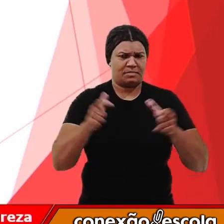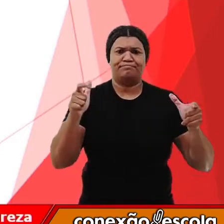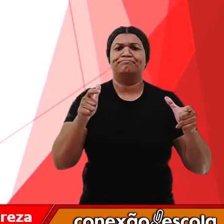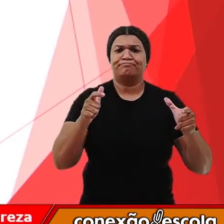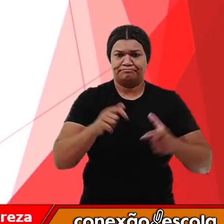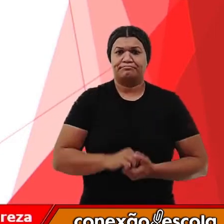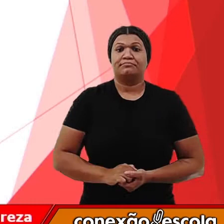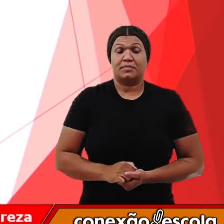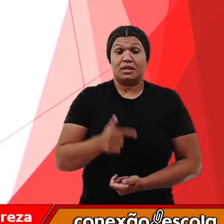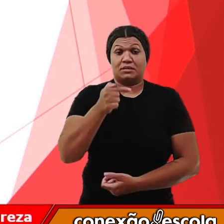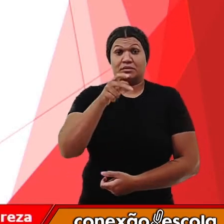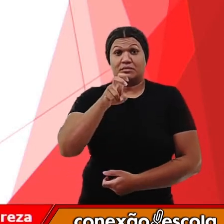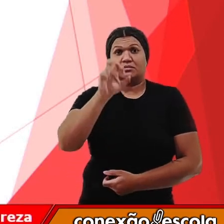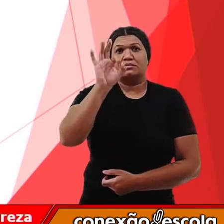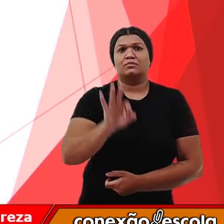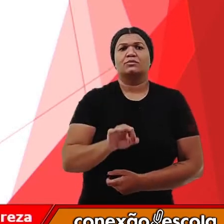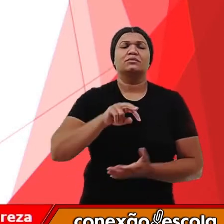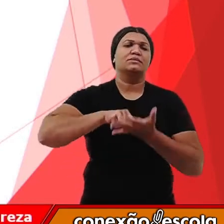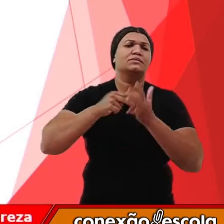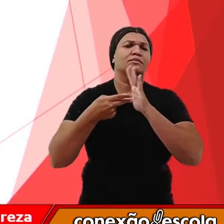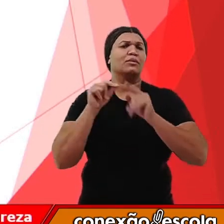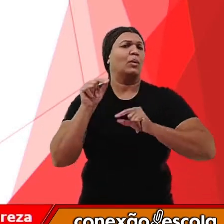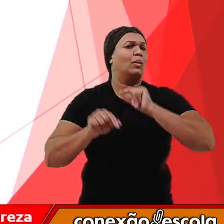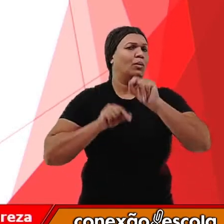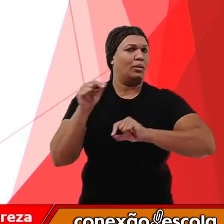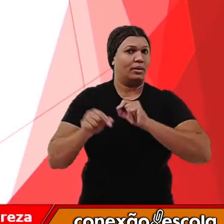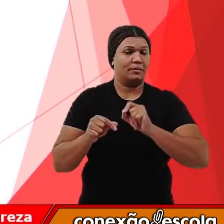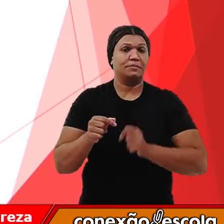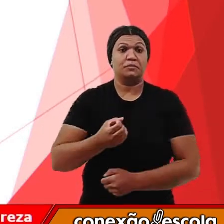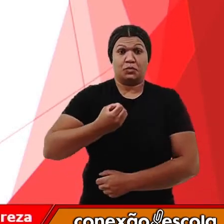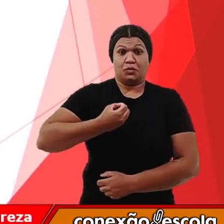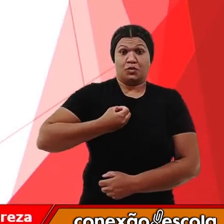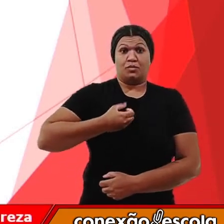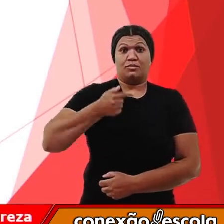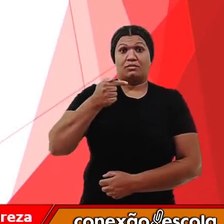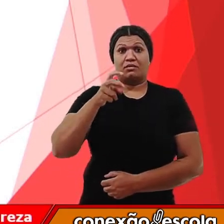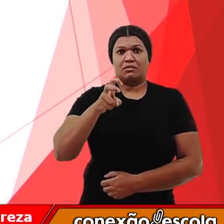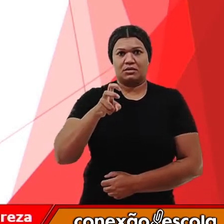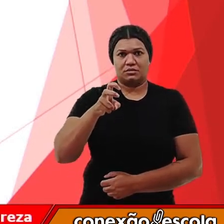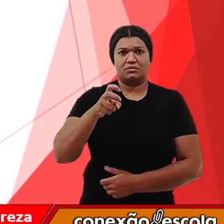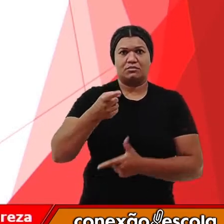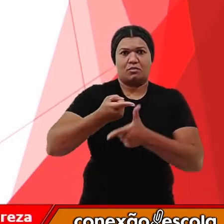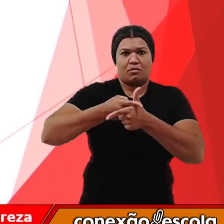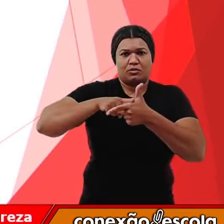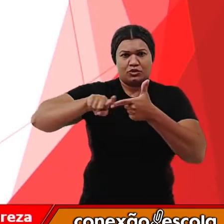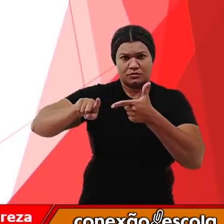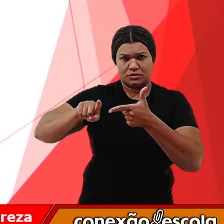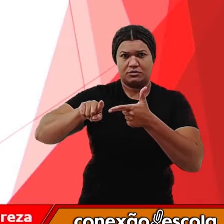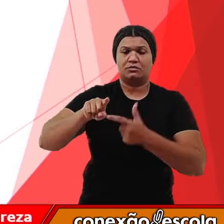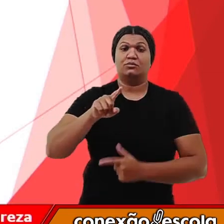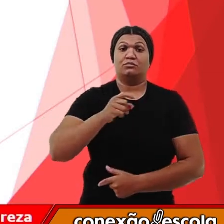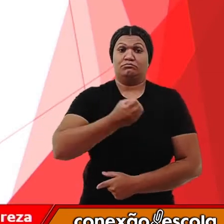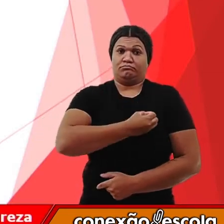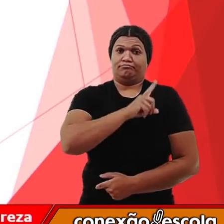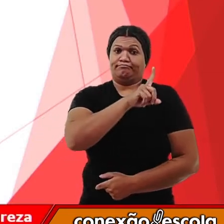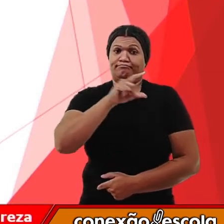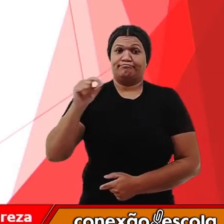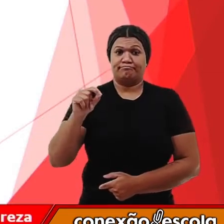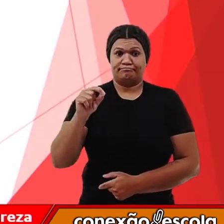75% significa o quê? O número 75 dividido pelo número 100,